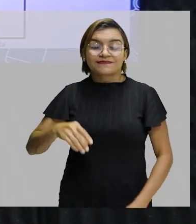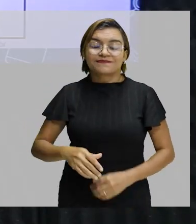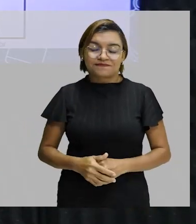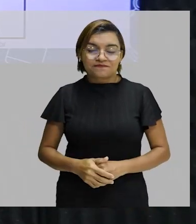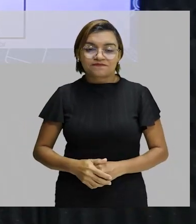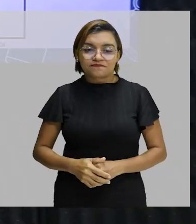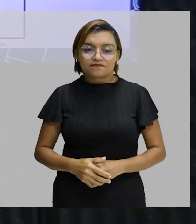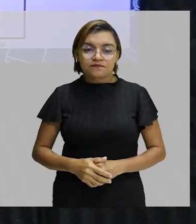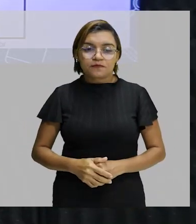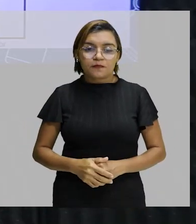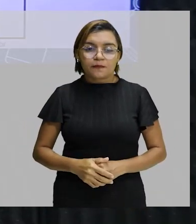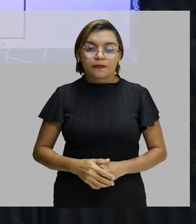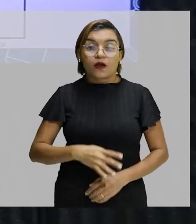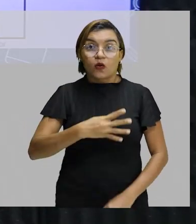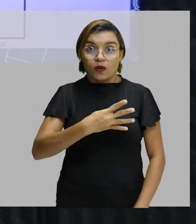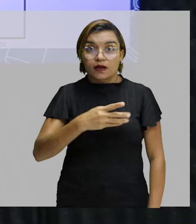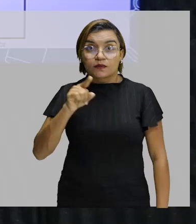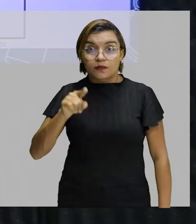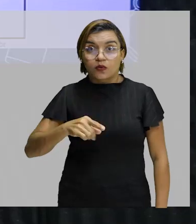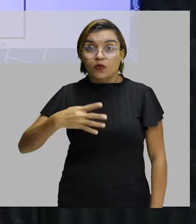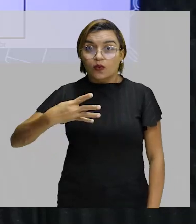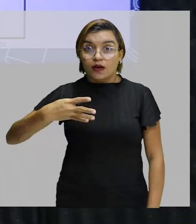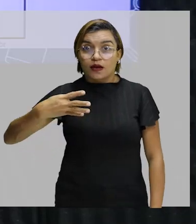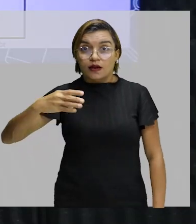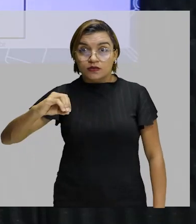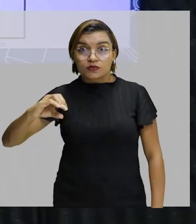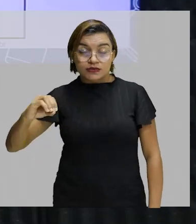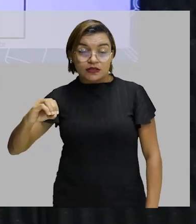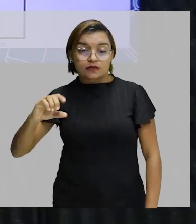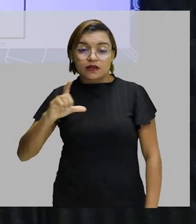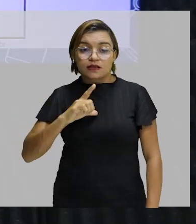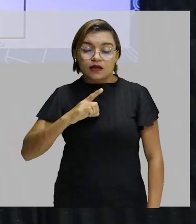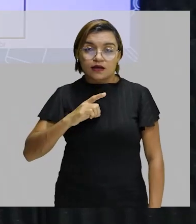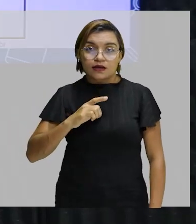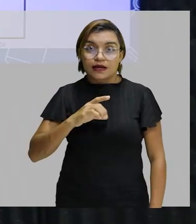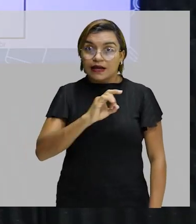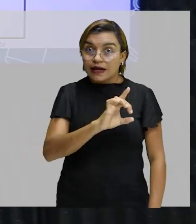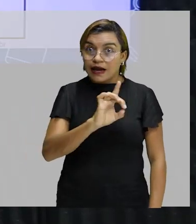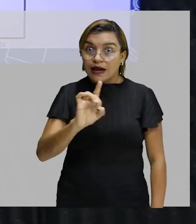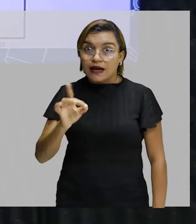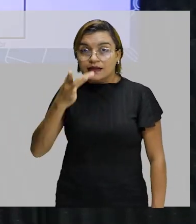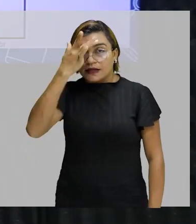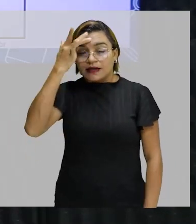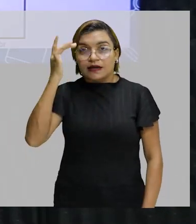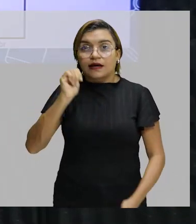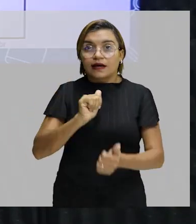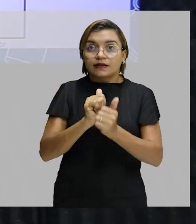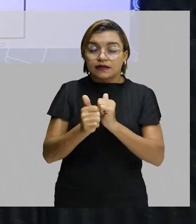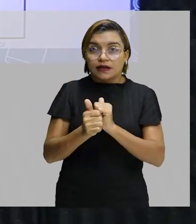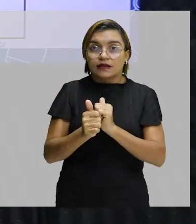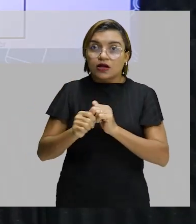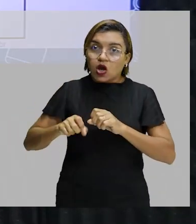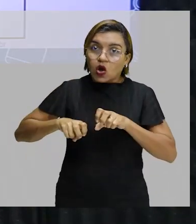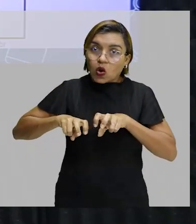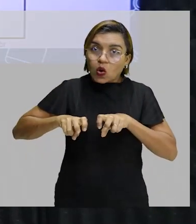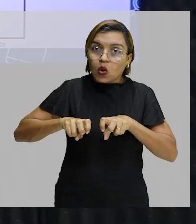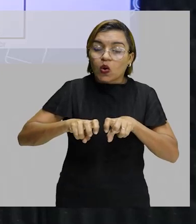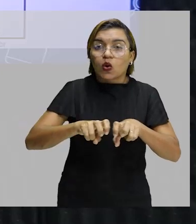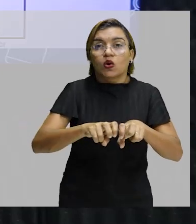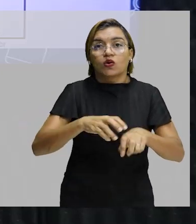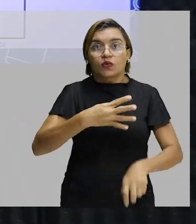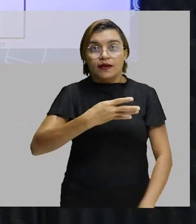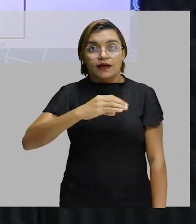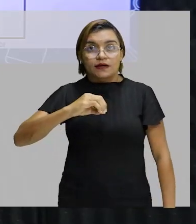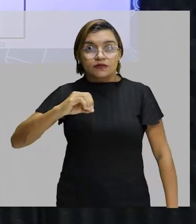4 por 400. 4 atletas, onde cada atleta corre a distância de 400 m. Então, essa